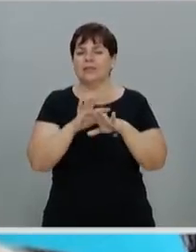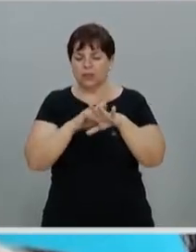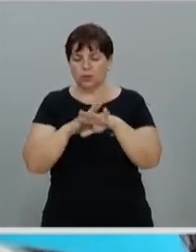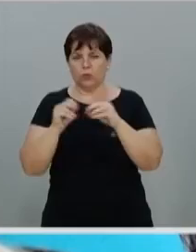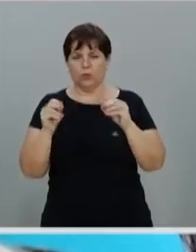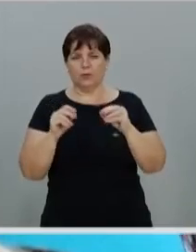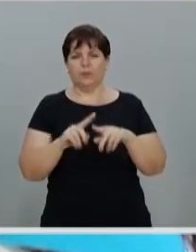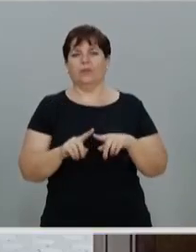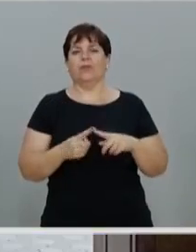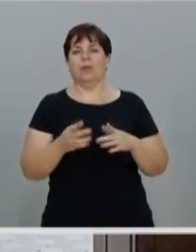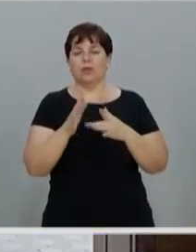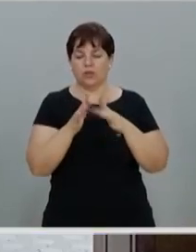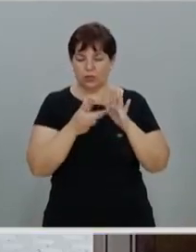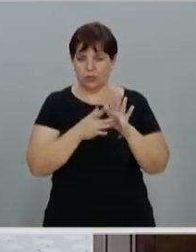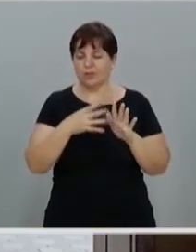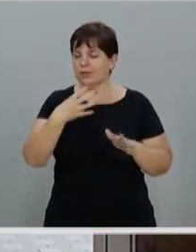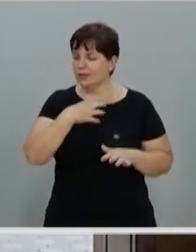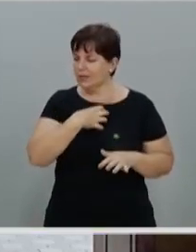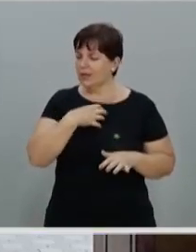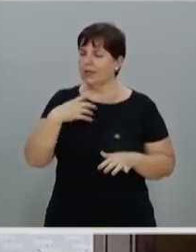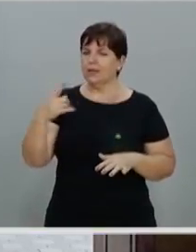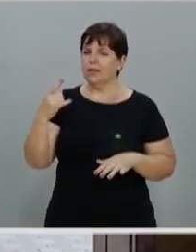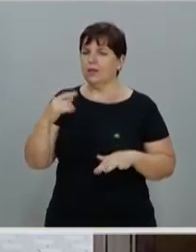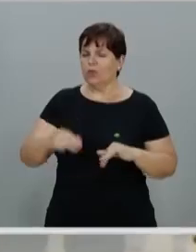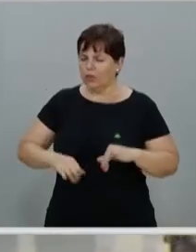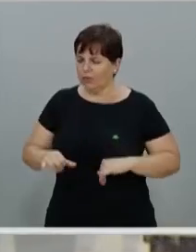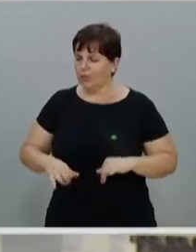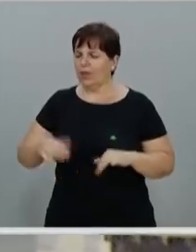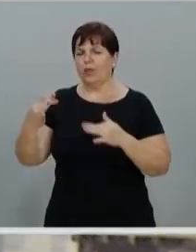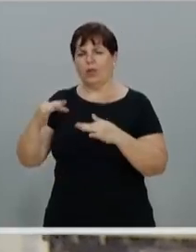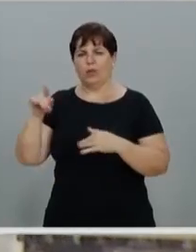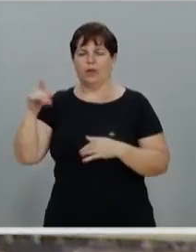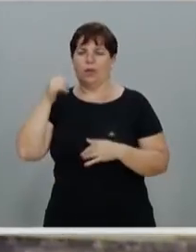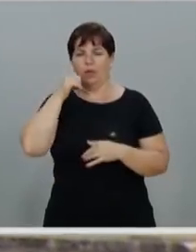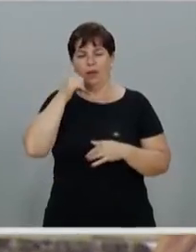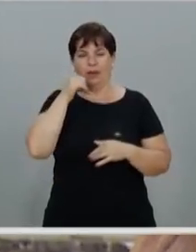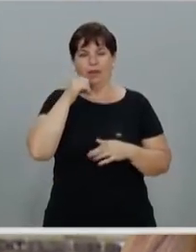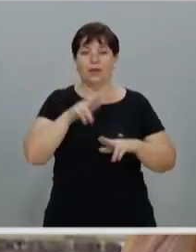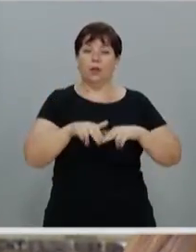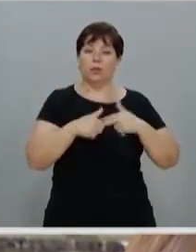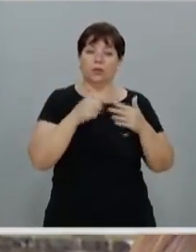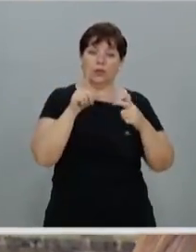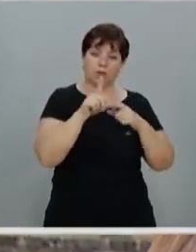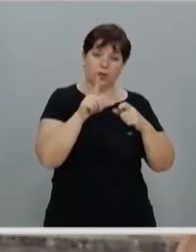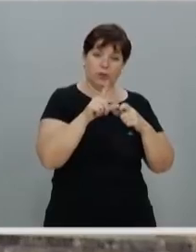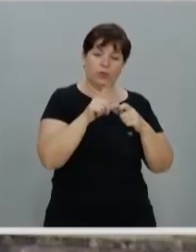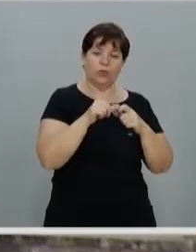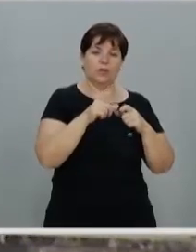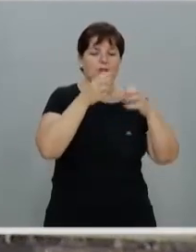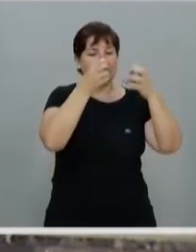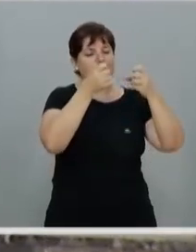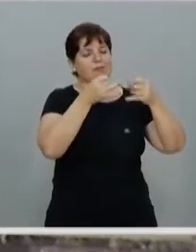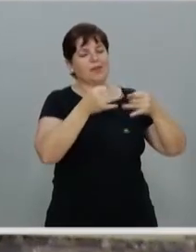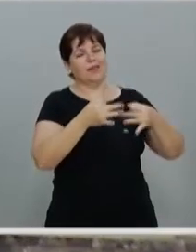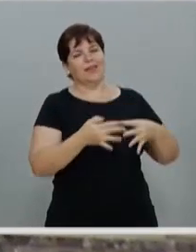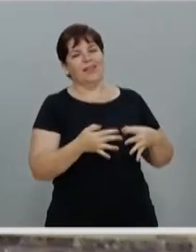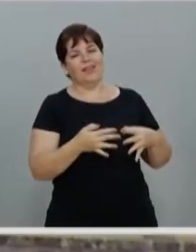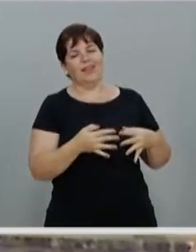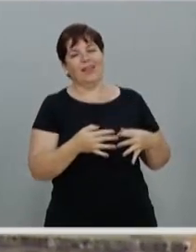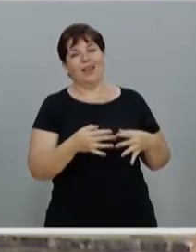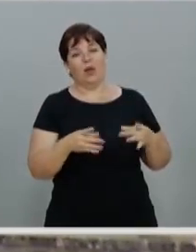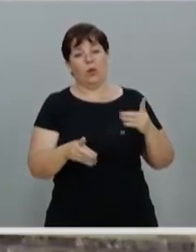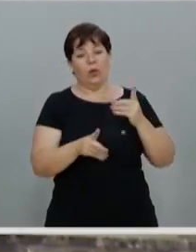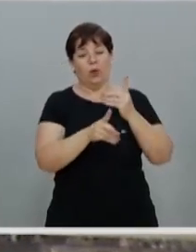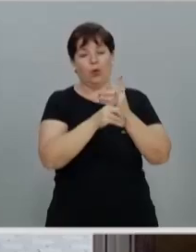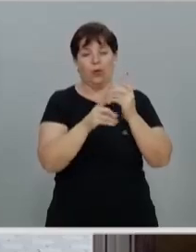portanto, afetado pela dor e pelo sofrimento daquela mulher. Por isso que Lucas narra com riqueza de detalhes, o encontro